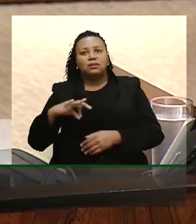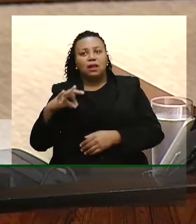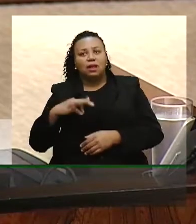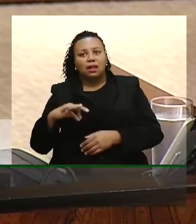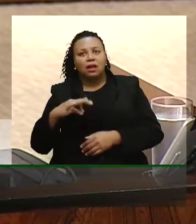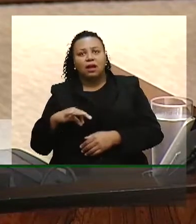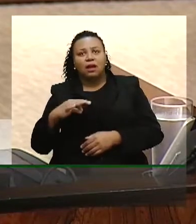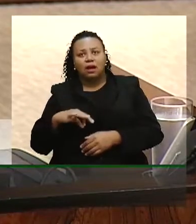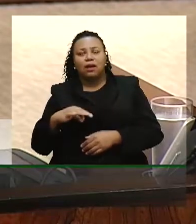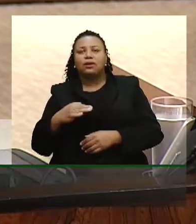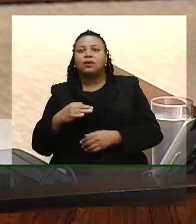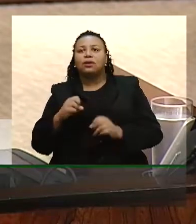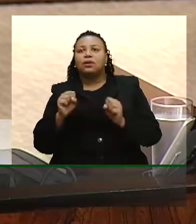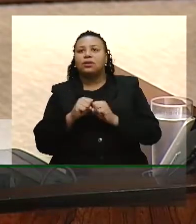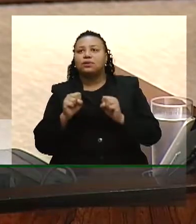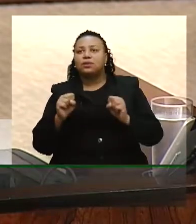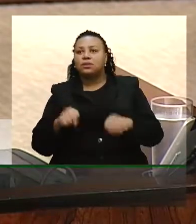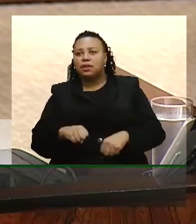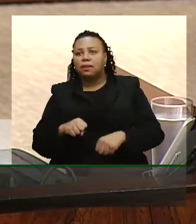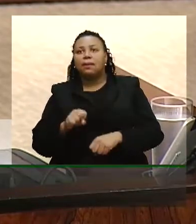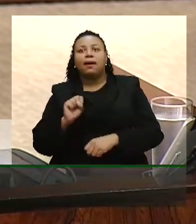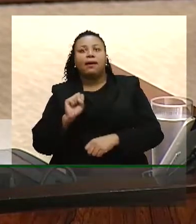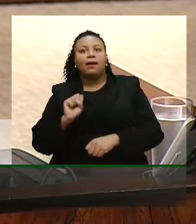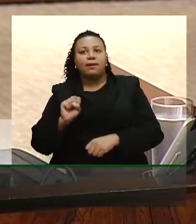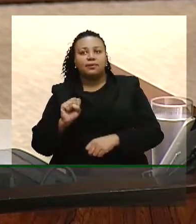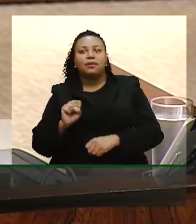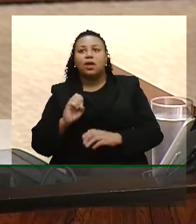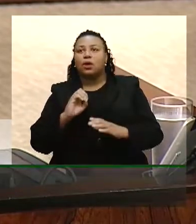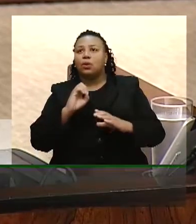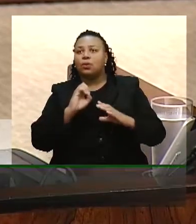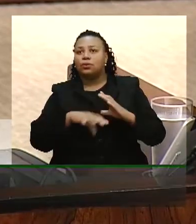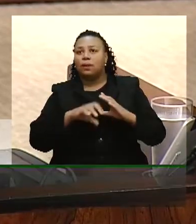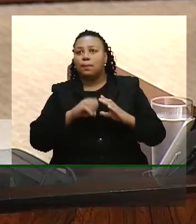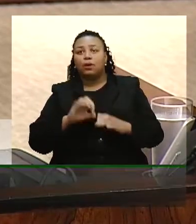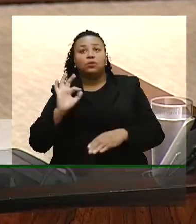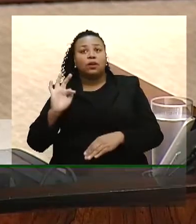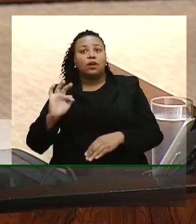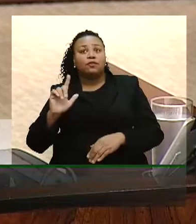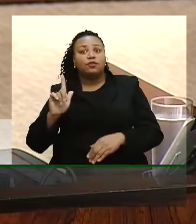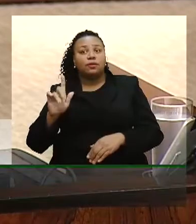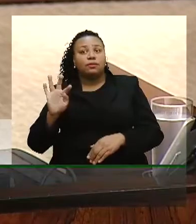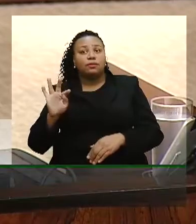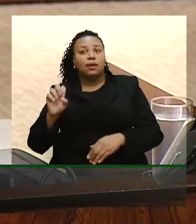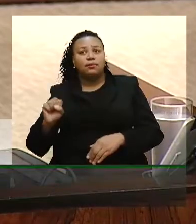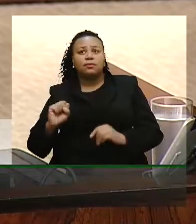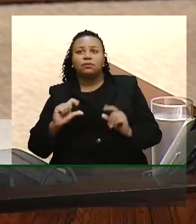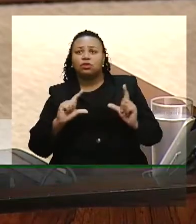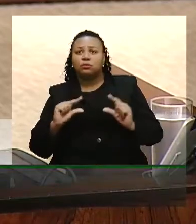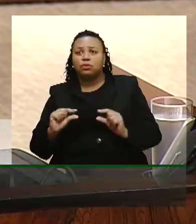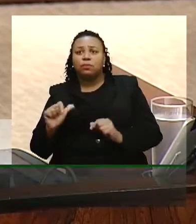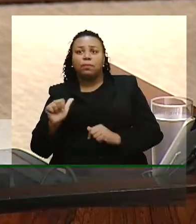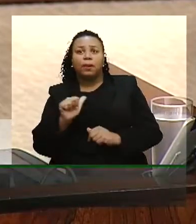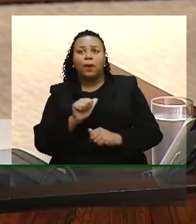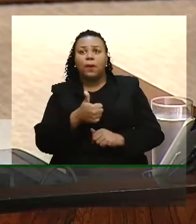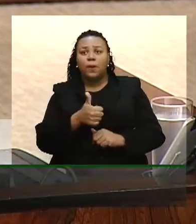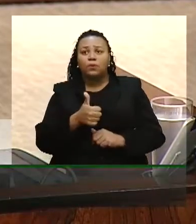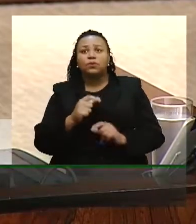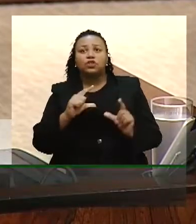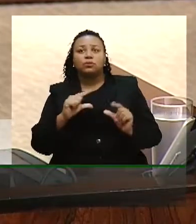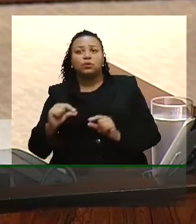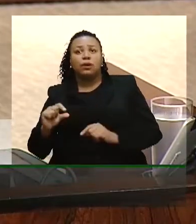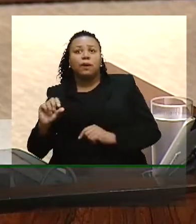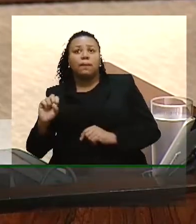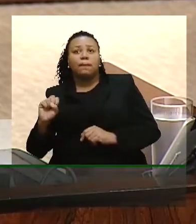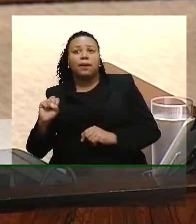educação e o sistema S. O depósito de FGTS será reduzido de 8% para 2%